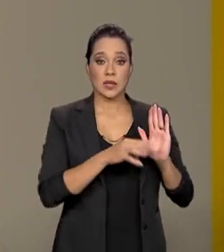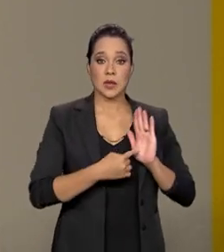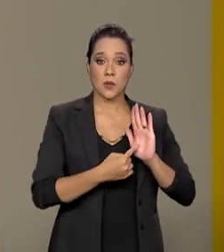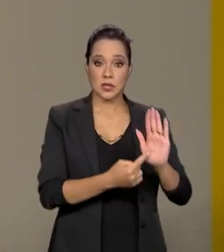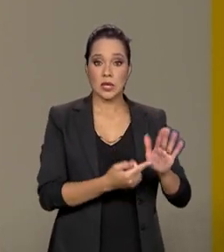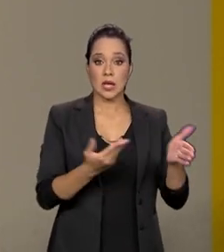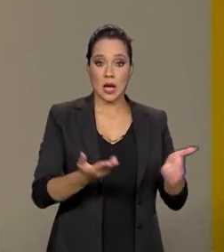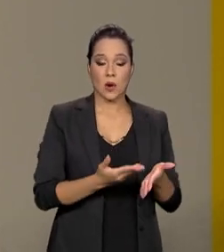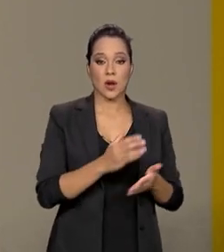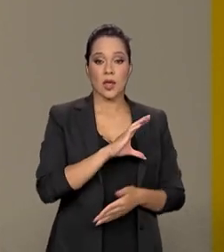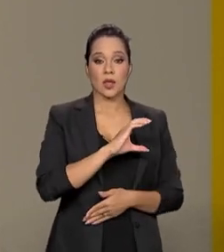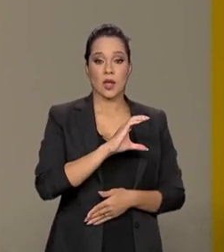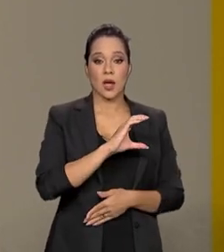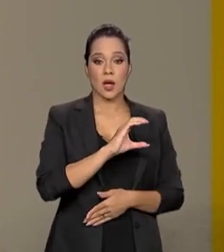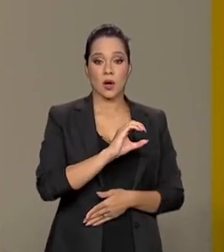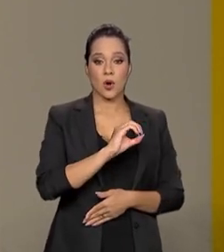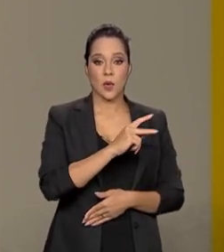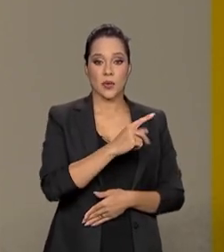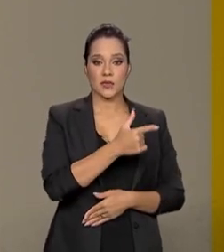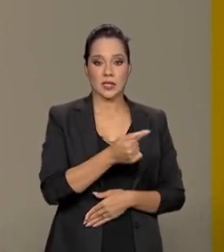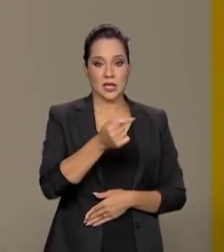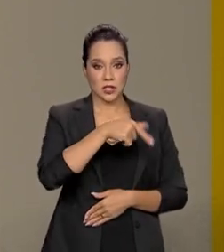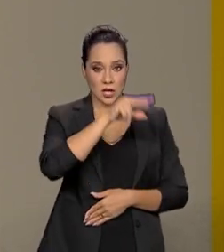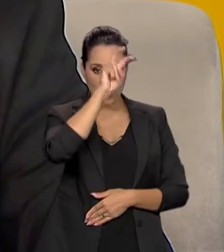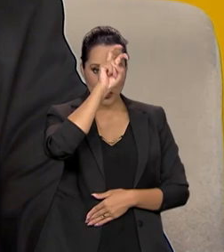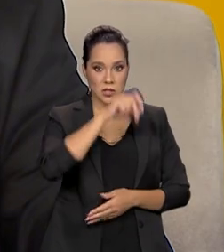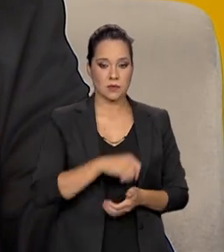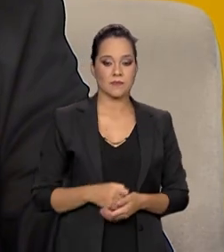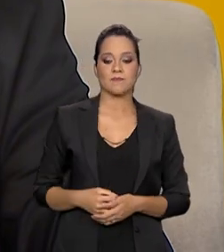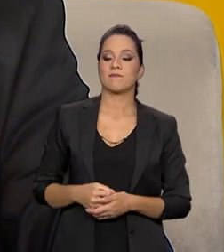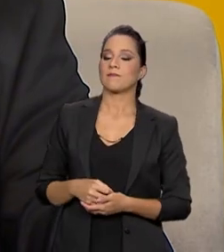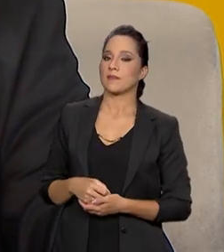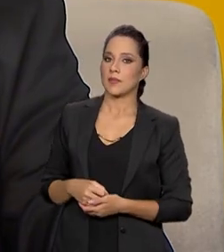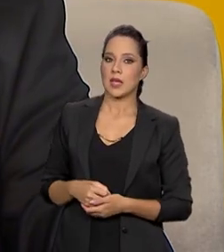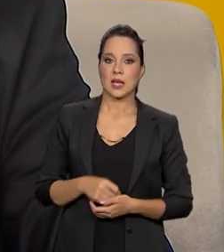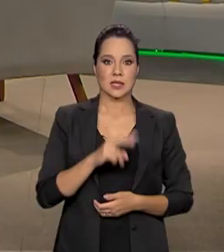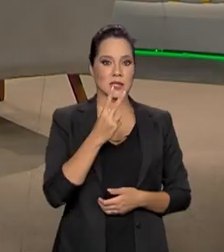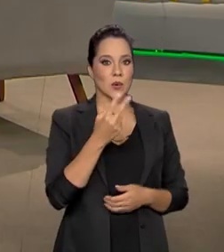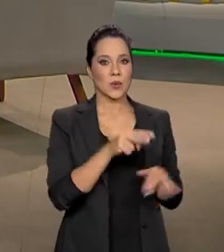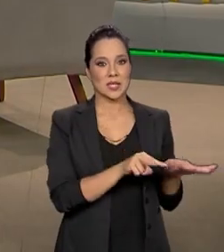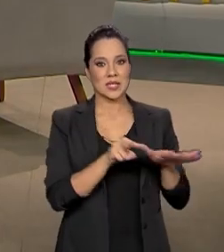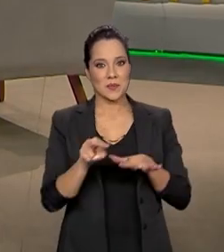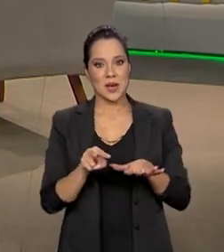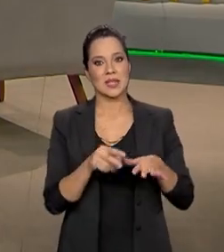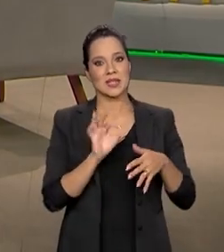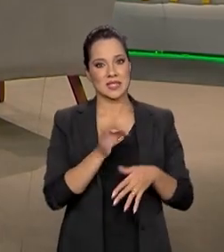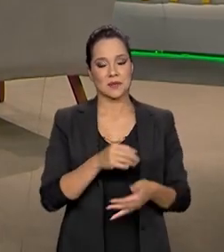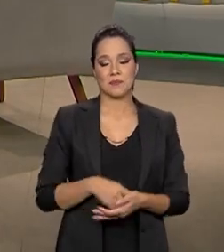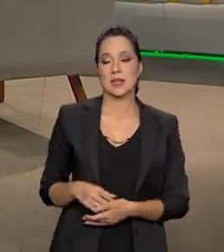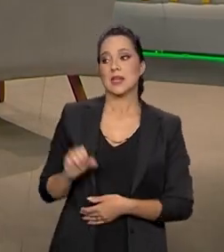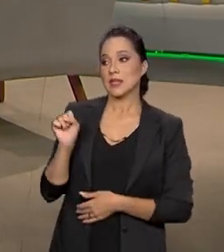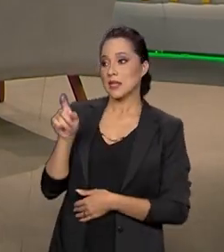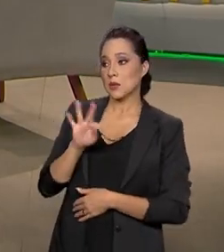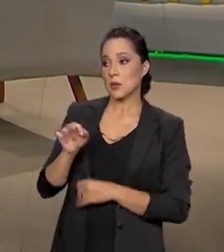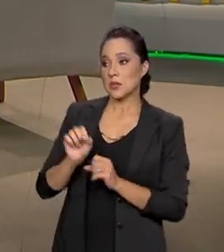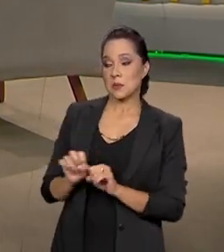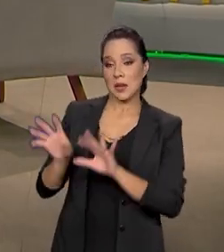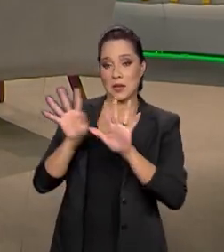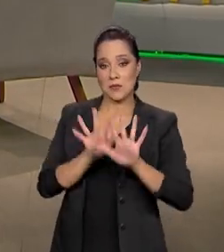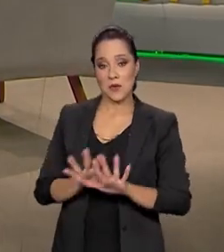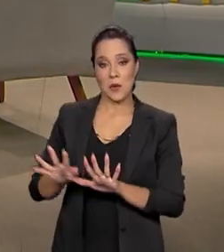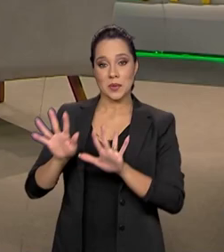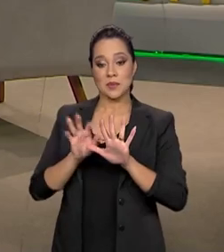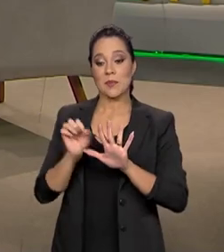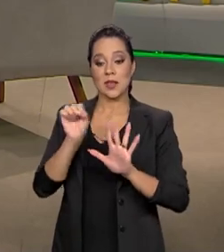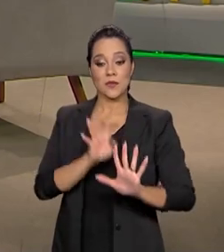apresentados agora na COP27, lá no Egito. Nós vamos apresentar. Nessa segunda semana de COP, né? Todas essas plataformas que a gente está conversando